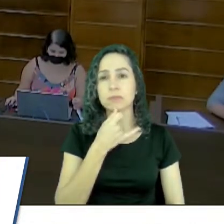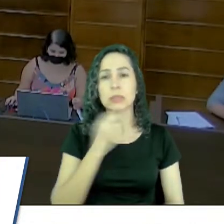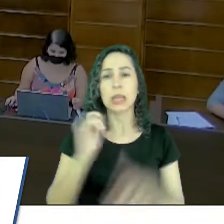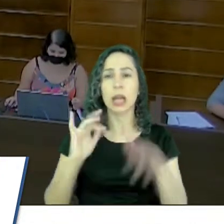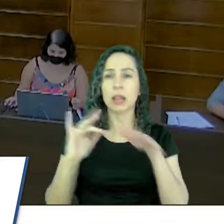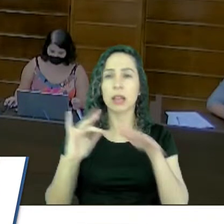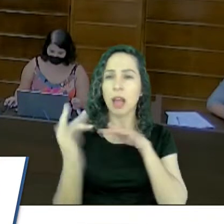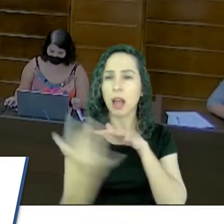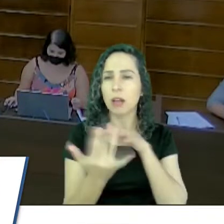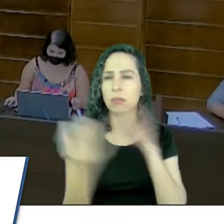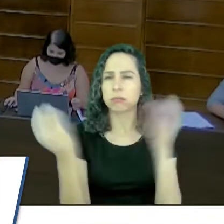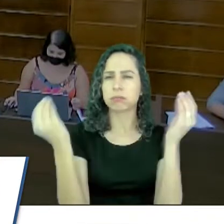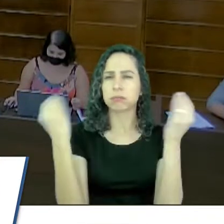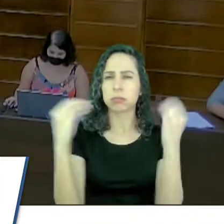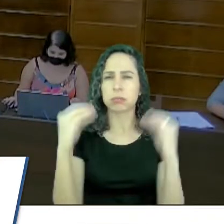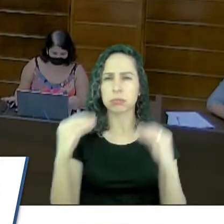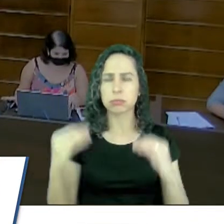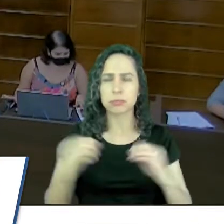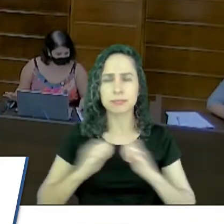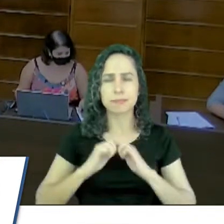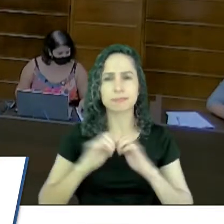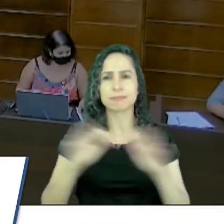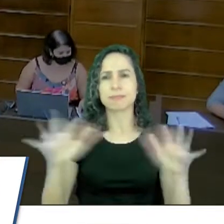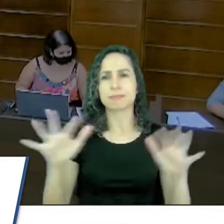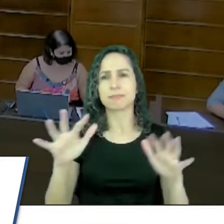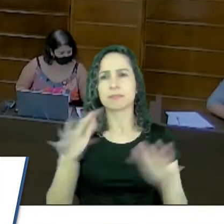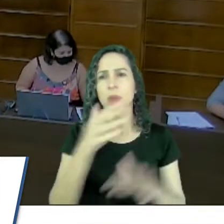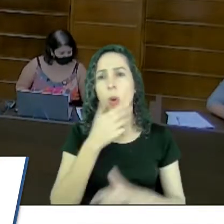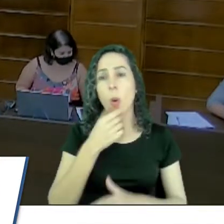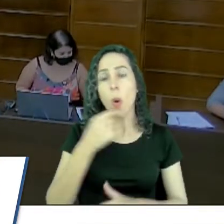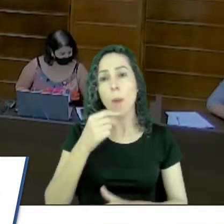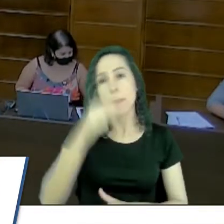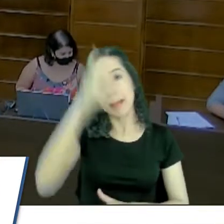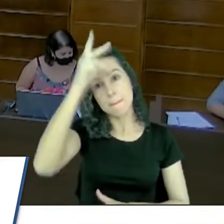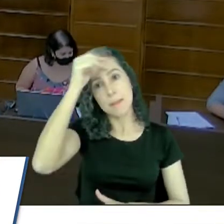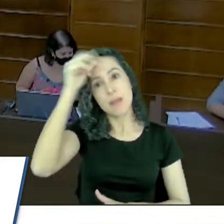O prefeito já tomou as providências,